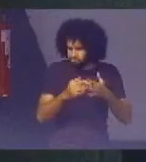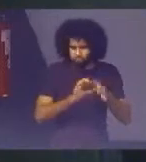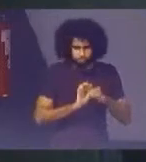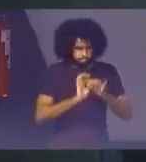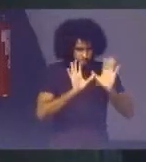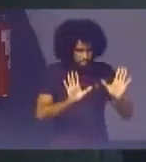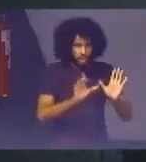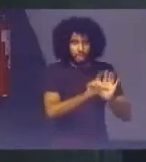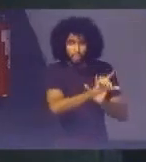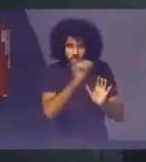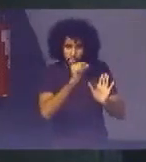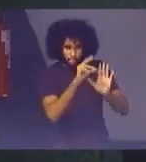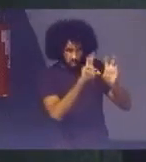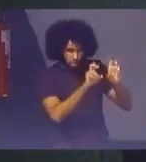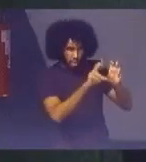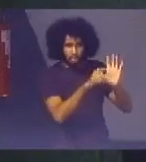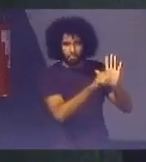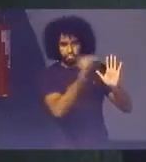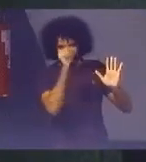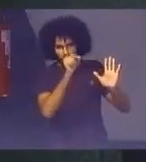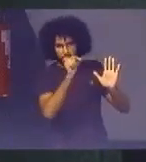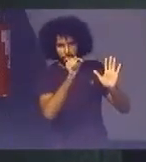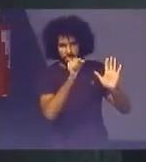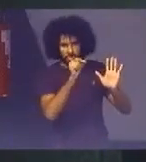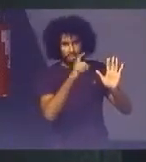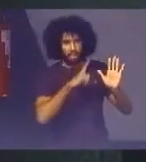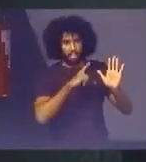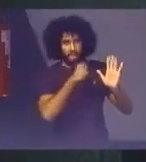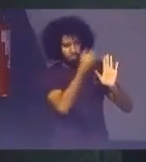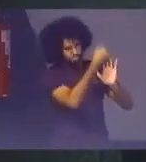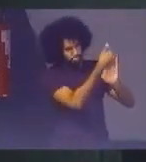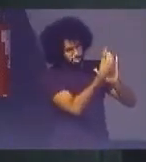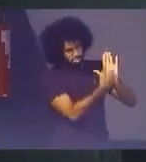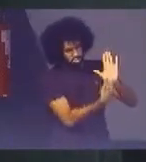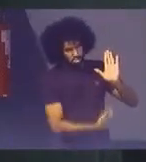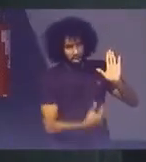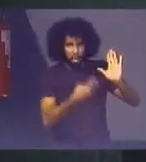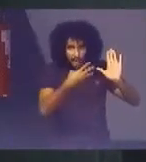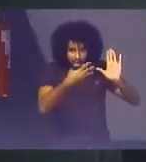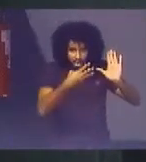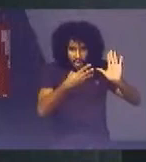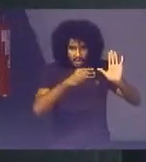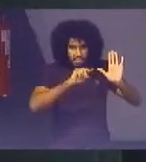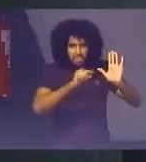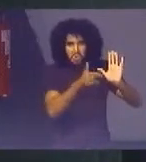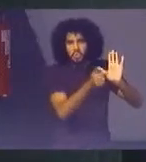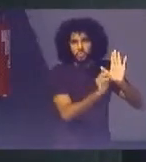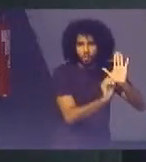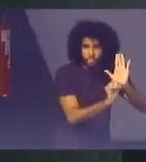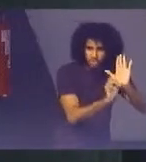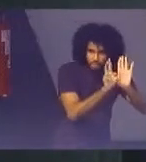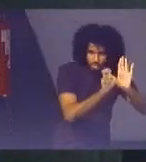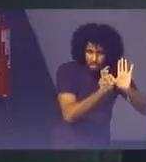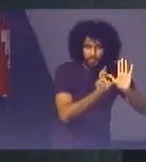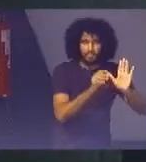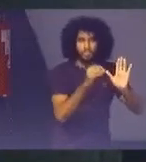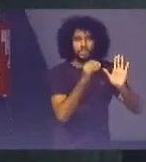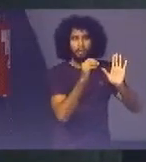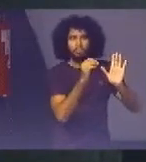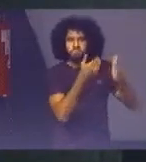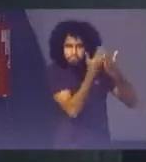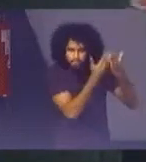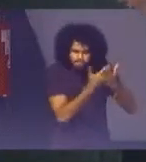Escolhe um tema Desses 3.200 assuntos Escolhe um Um estudo de caso Monta